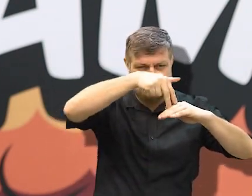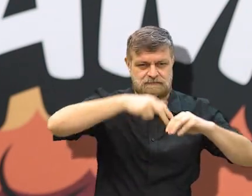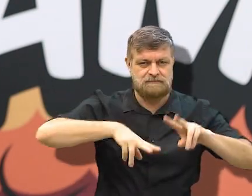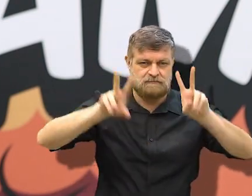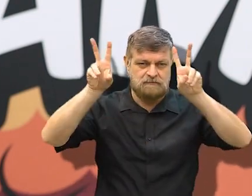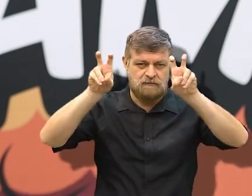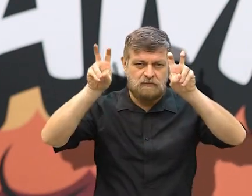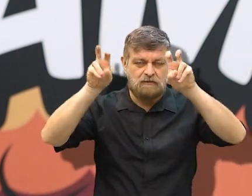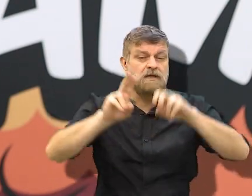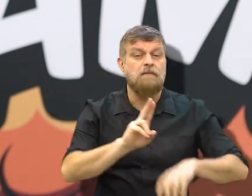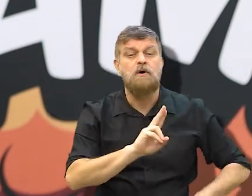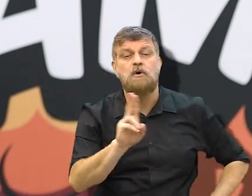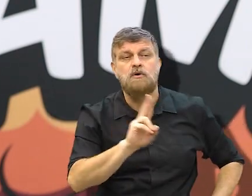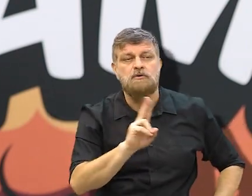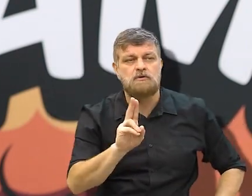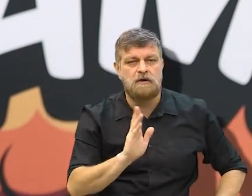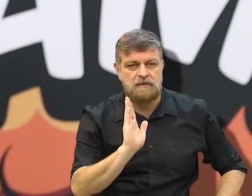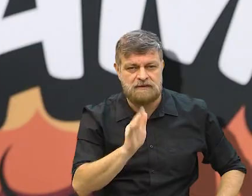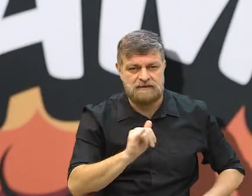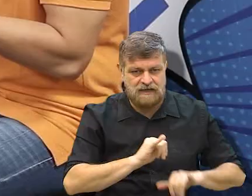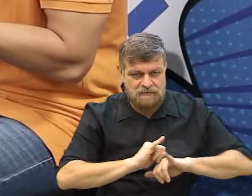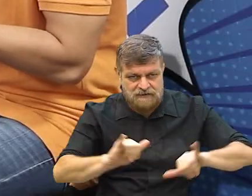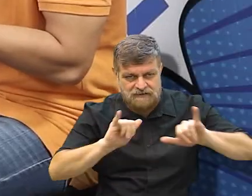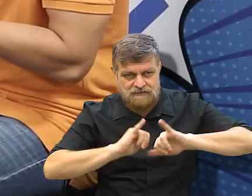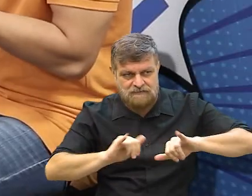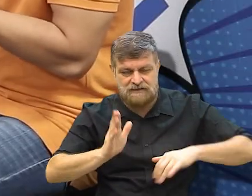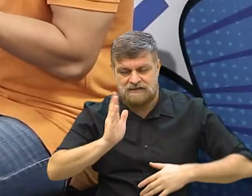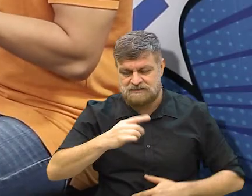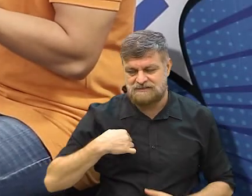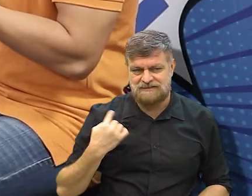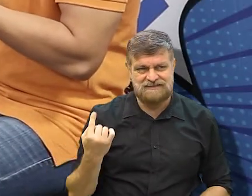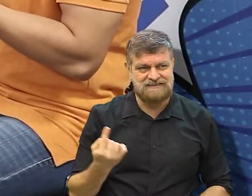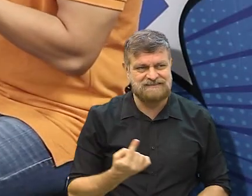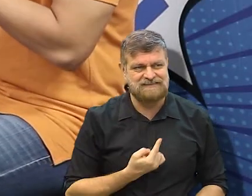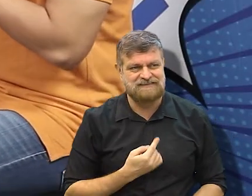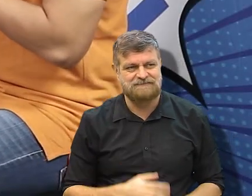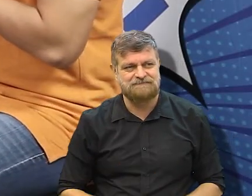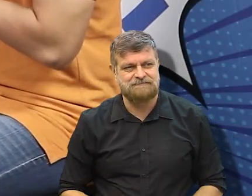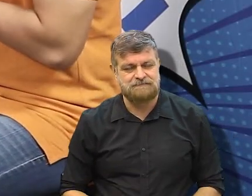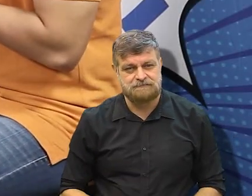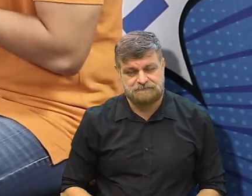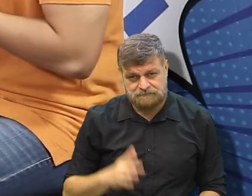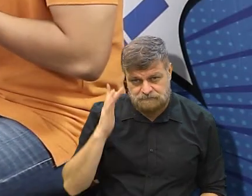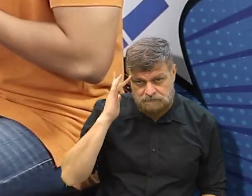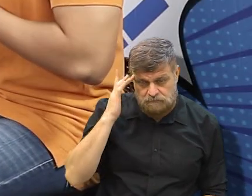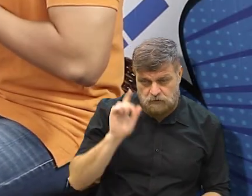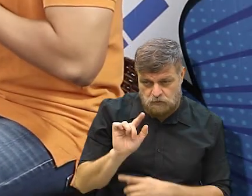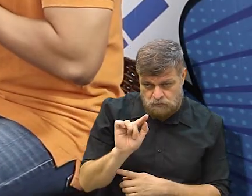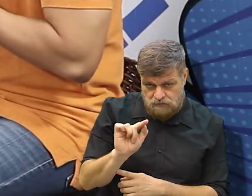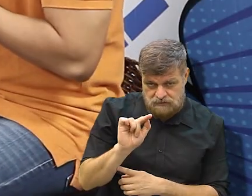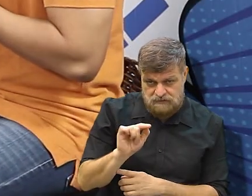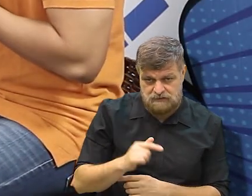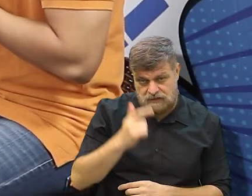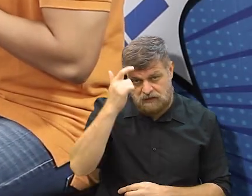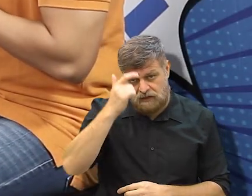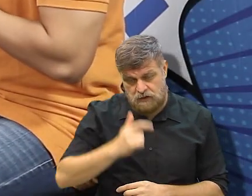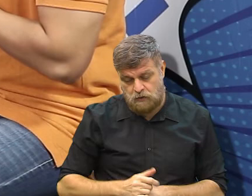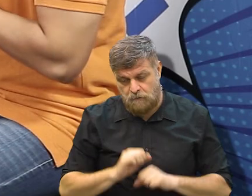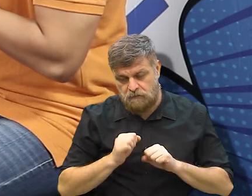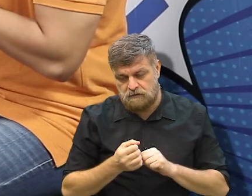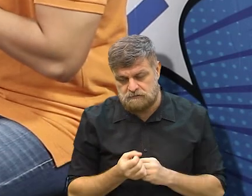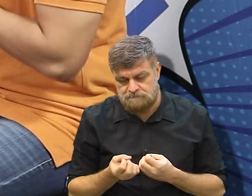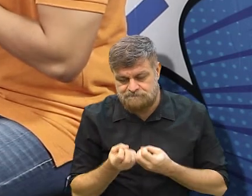Tem os títulos? Os próximos títulos. Dá para adiantar alguma coisinha para a gente? É, acho que assim. Posso